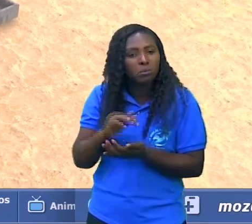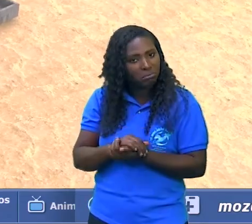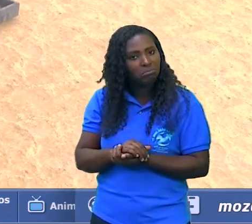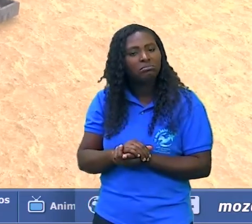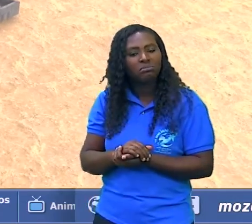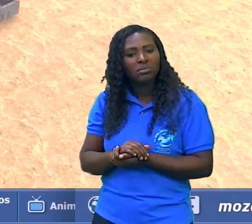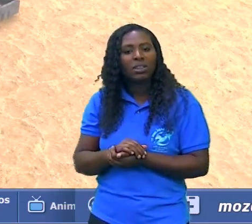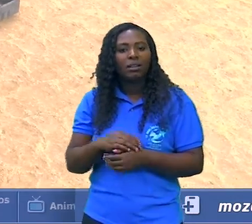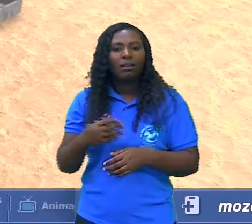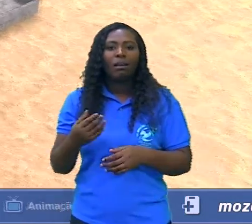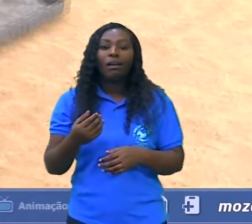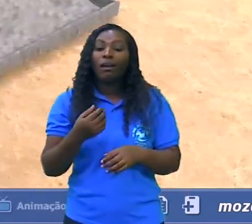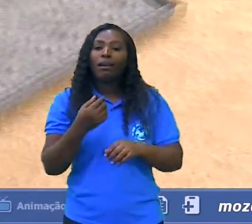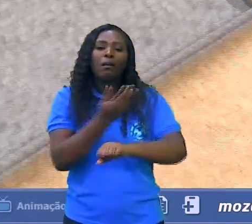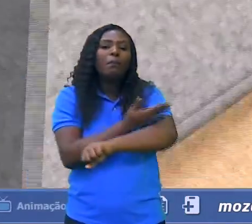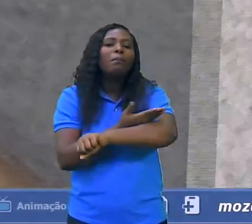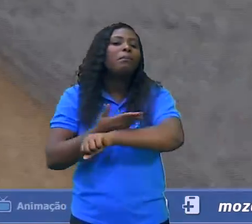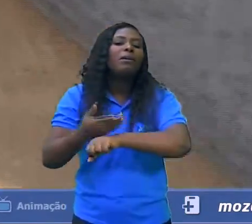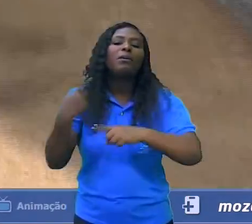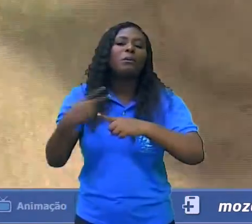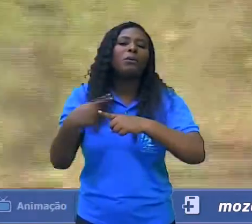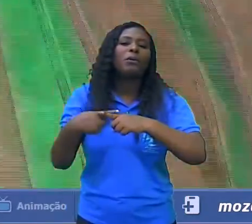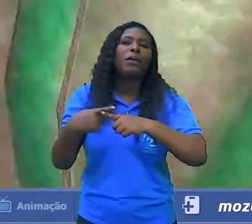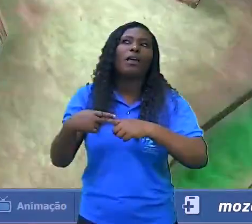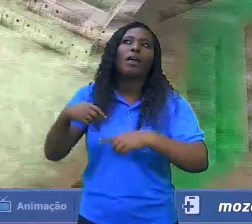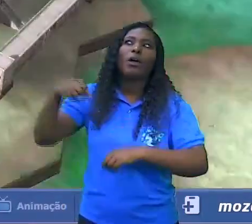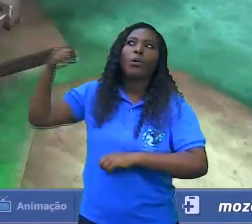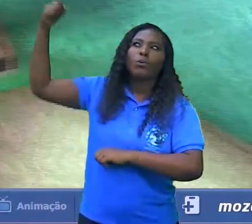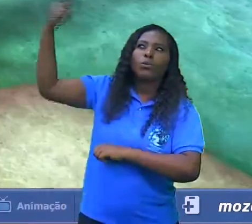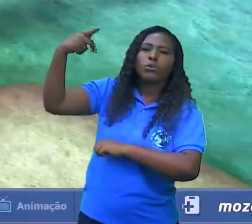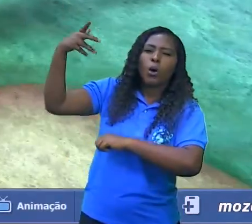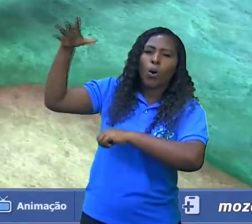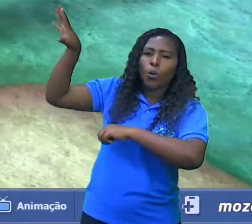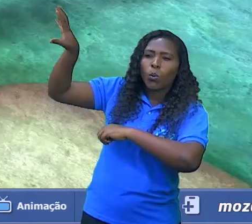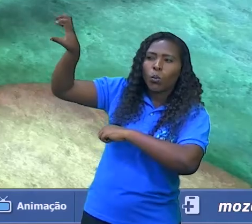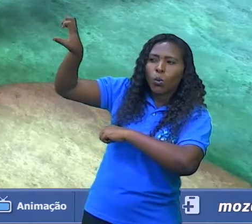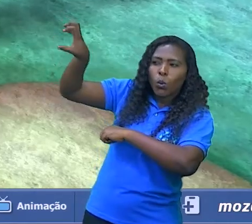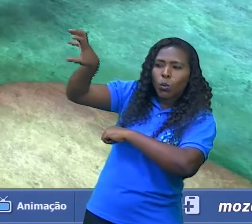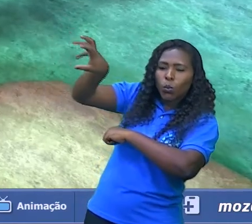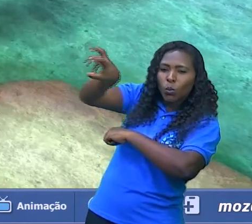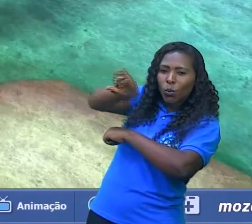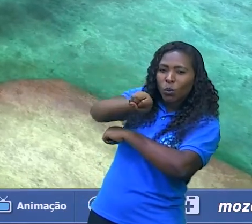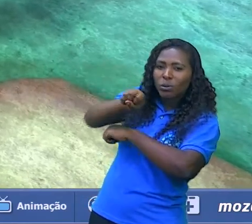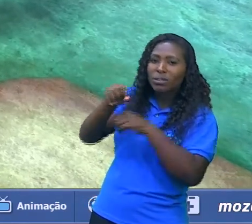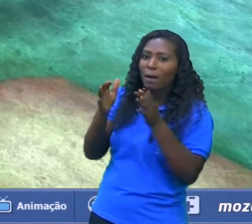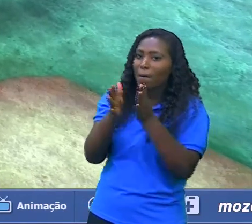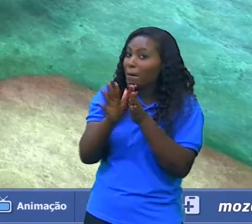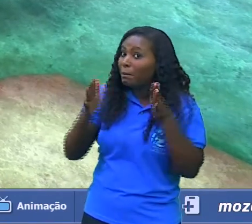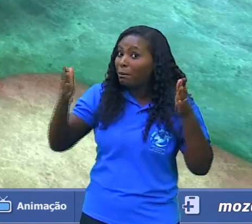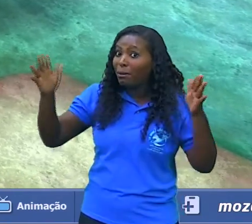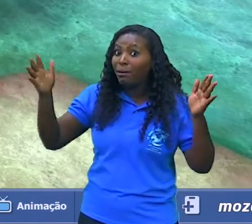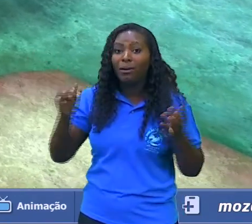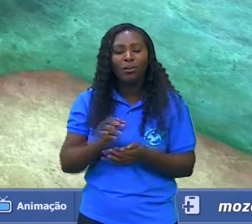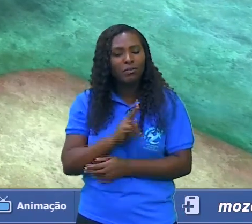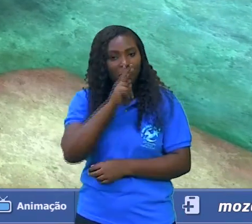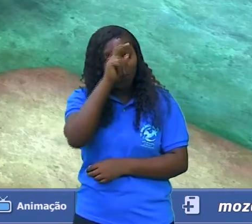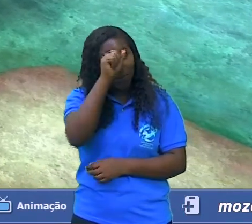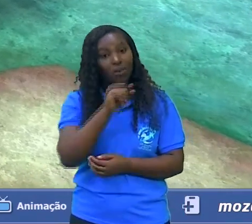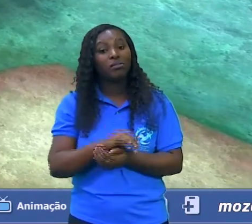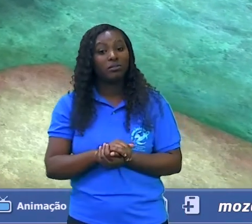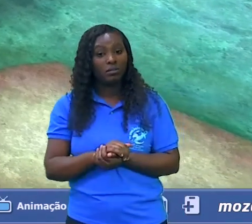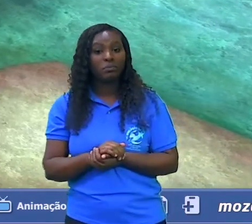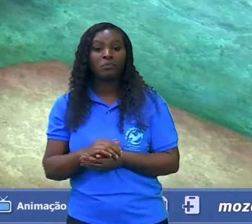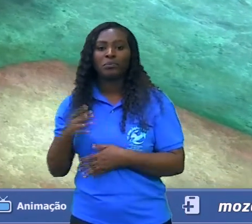refletir os raios do sol, né? Então, você via esses raios por muitos quilômetros. Aqui está o famoso farol de